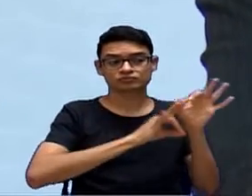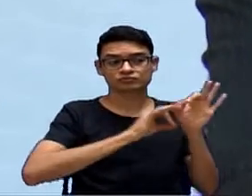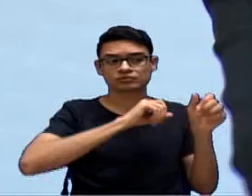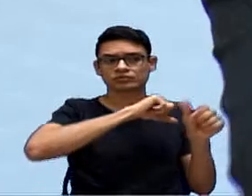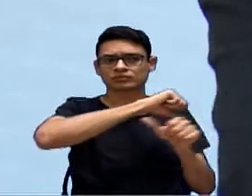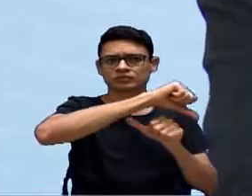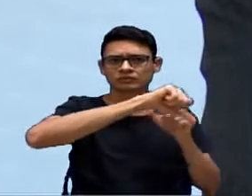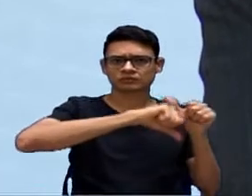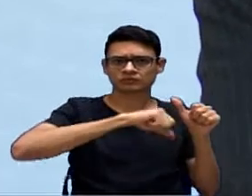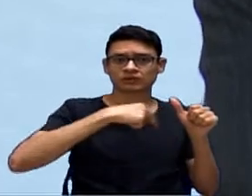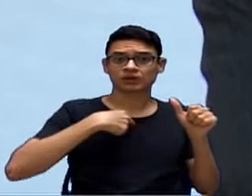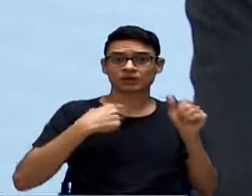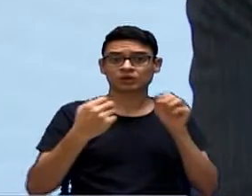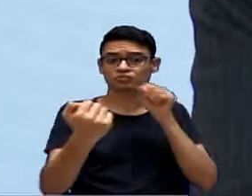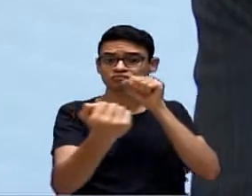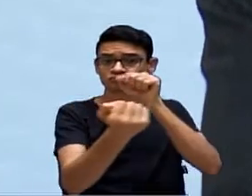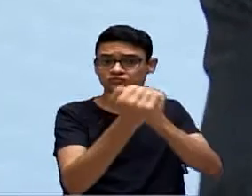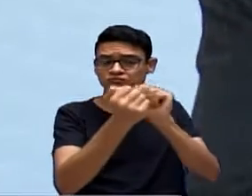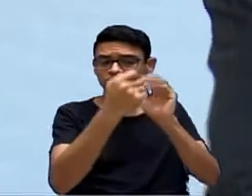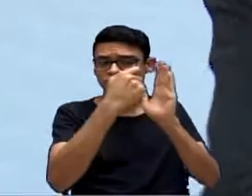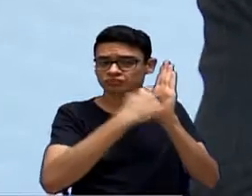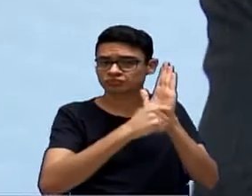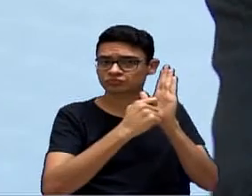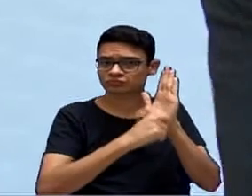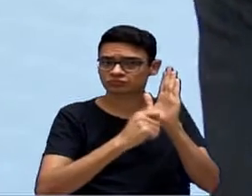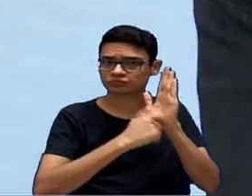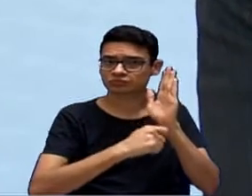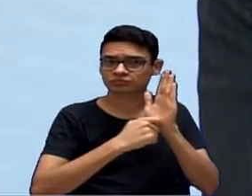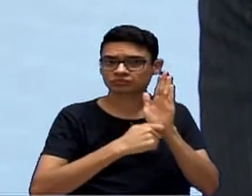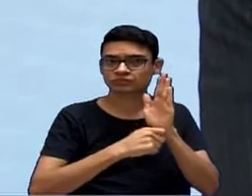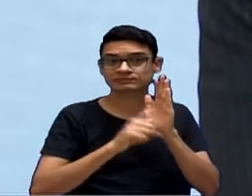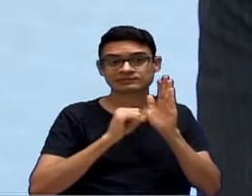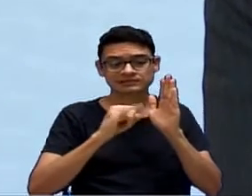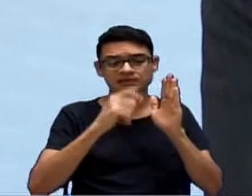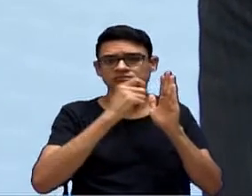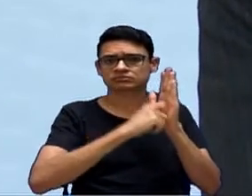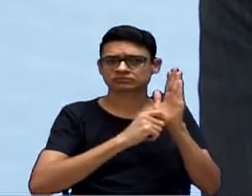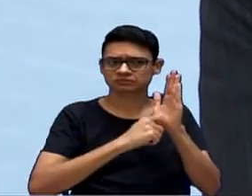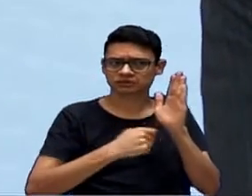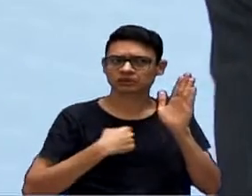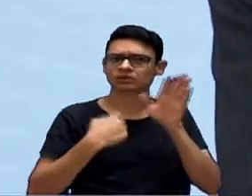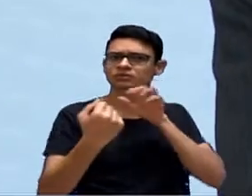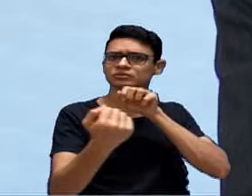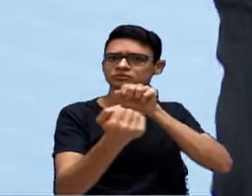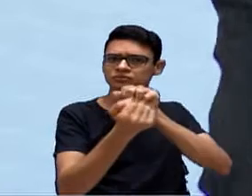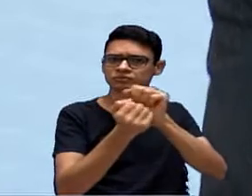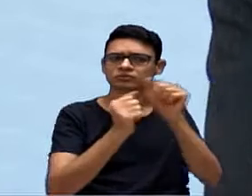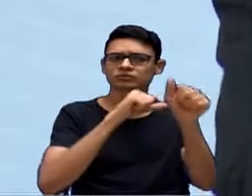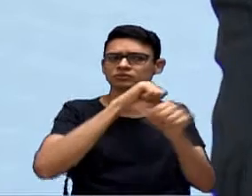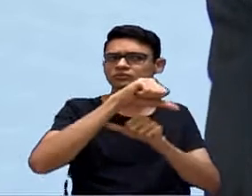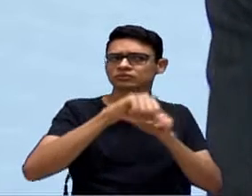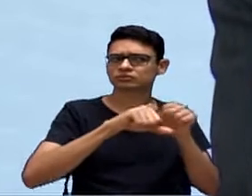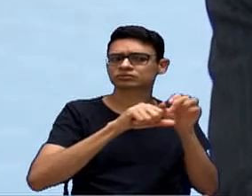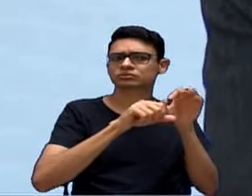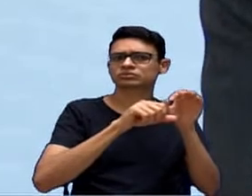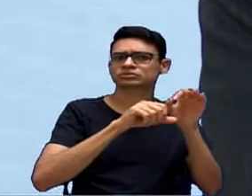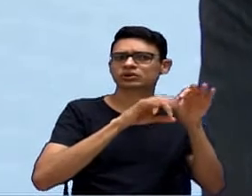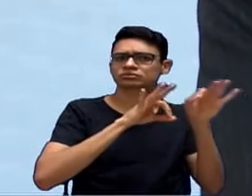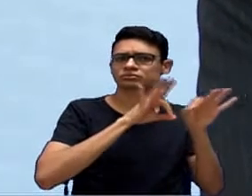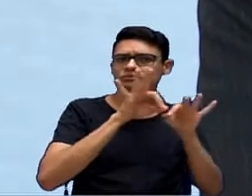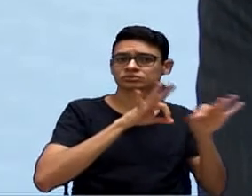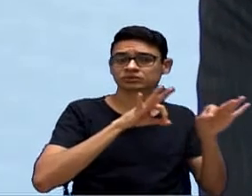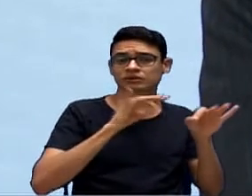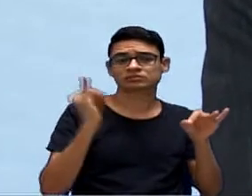analisando, assinar com o senhor o que foi preciso, precisar de assinaturas, para que a gente adeque. Mas é importante que ele seja